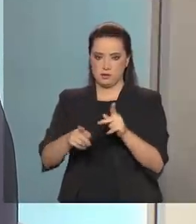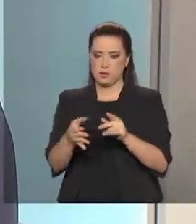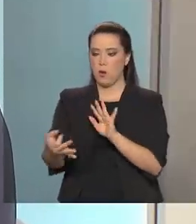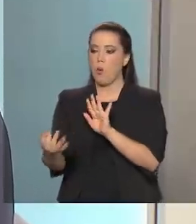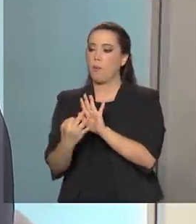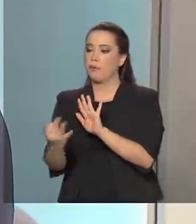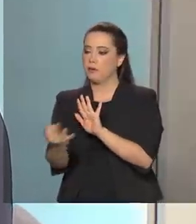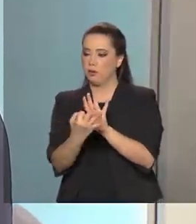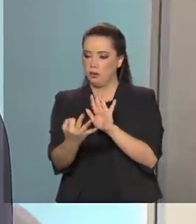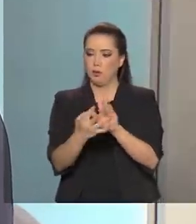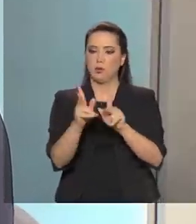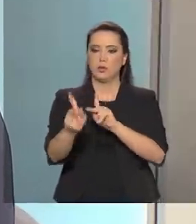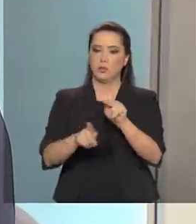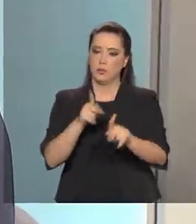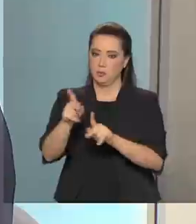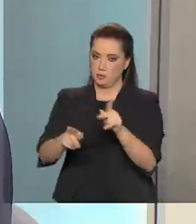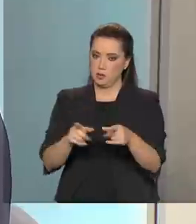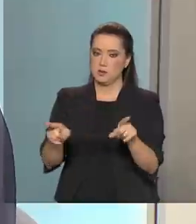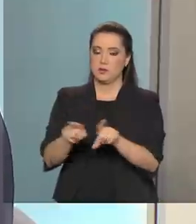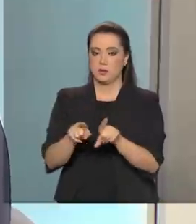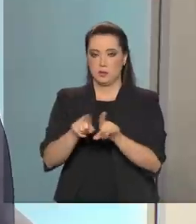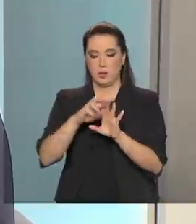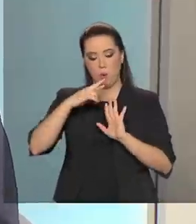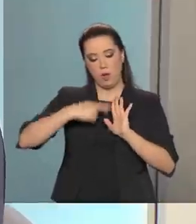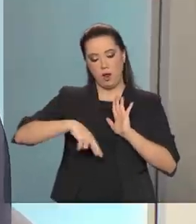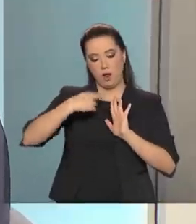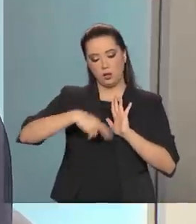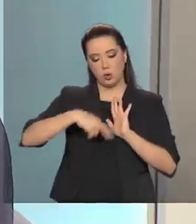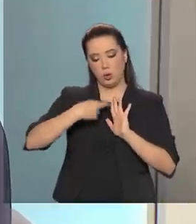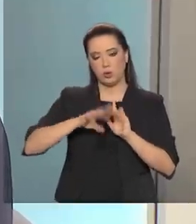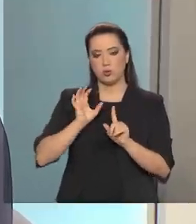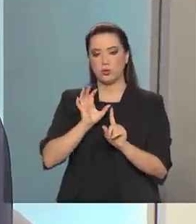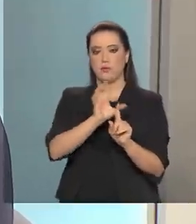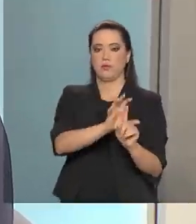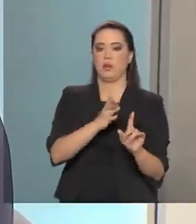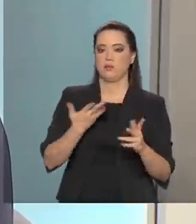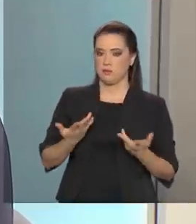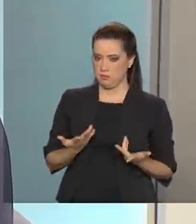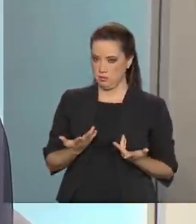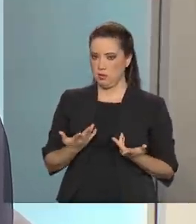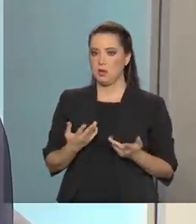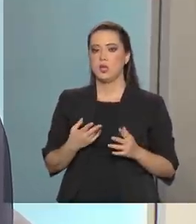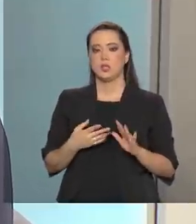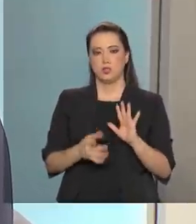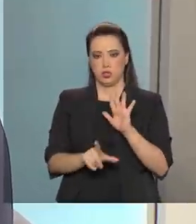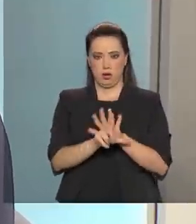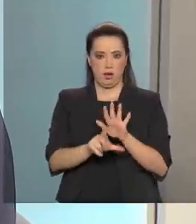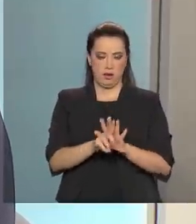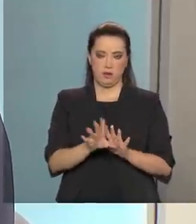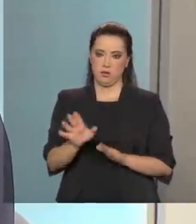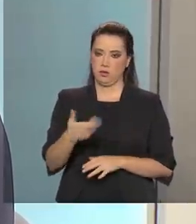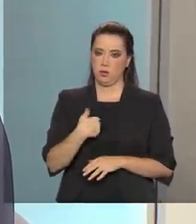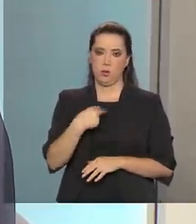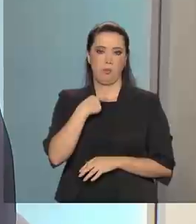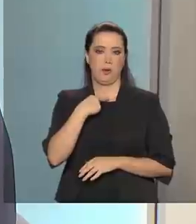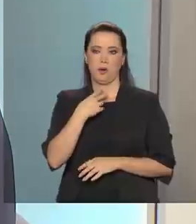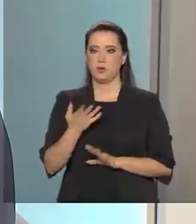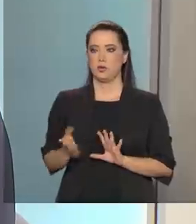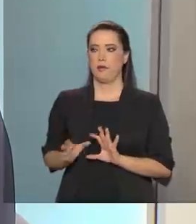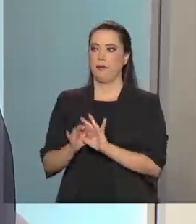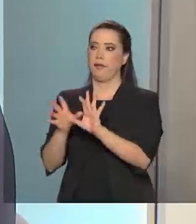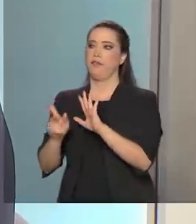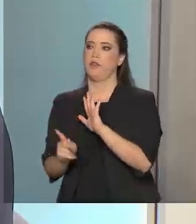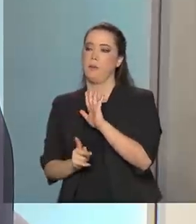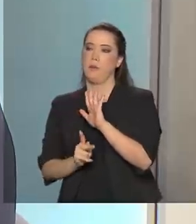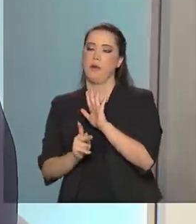e um relatório de impactos regulatórios. Não é, ah, eu acho que é assim e vou publicar alguma portaria já determinada. Não, é um estudo